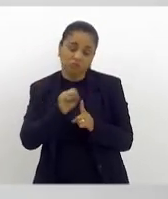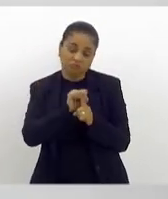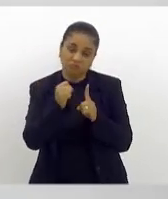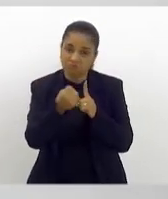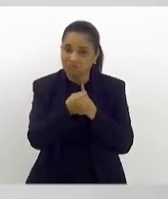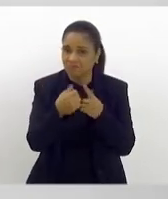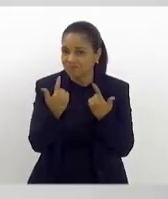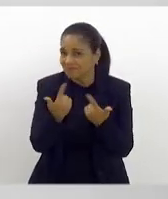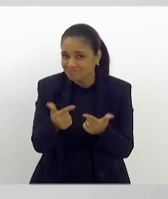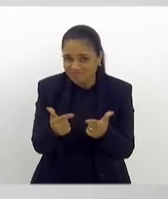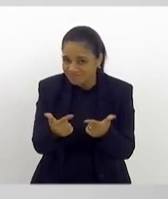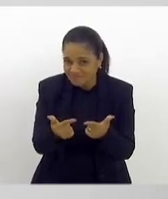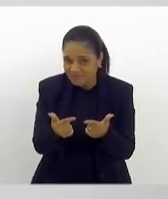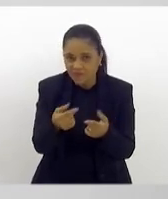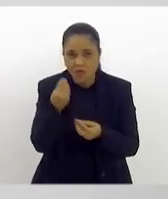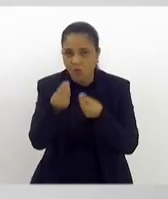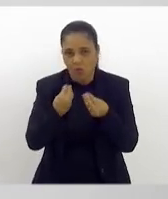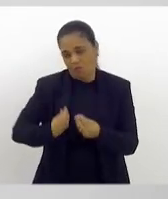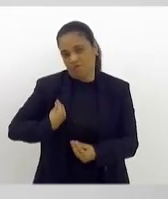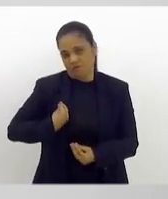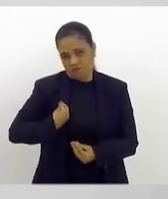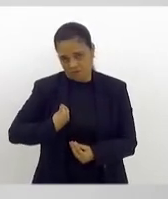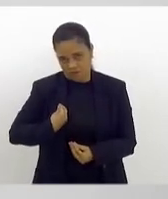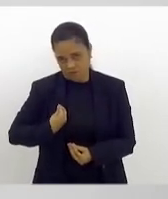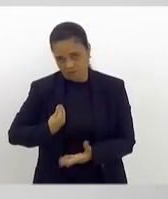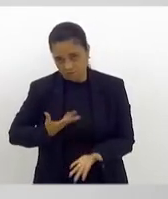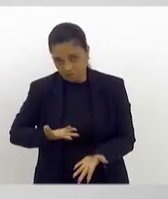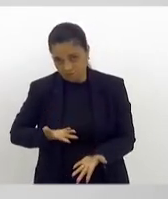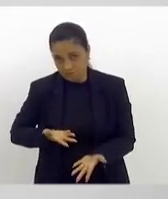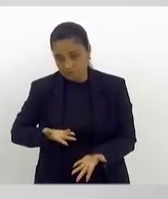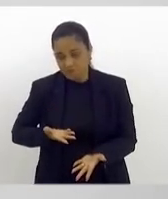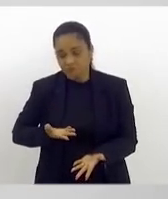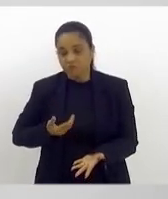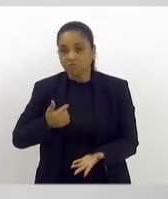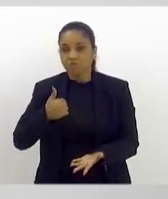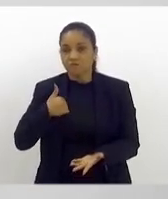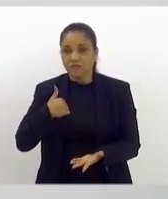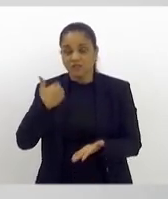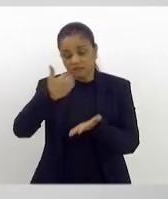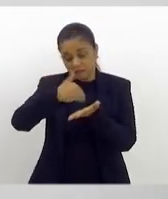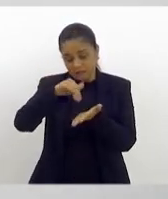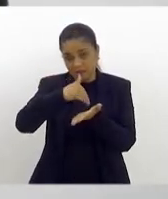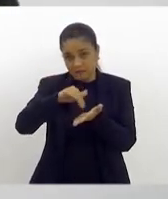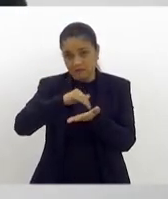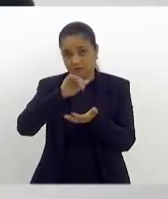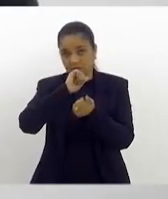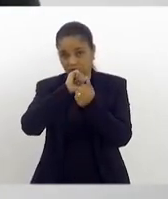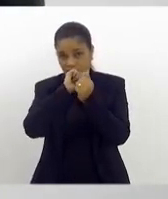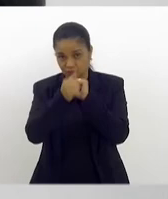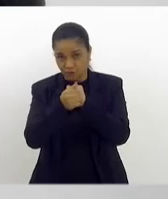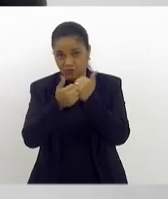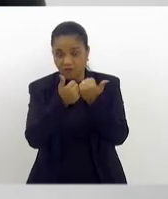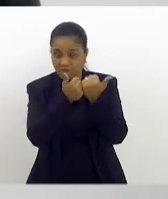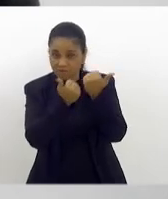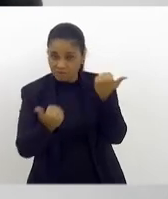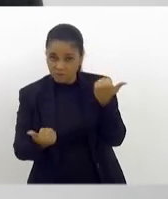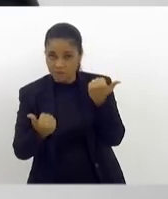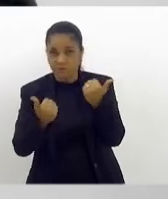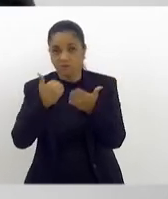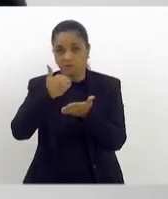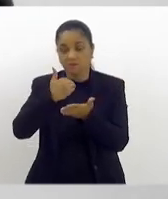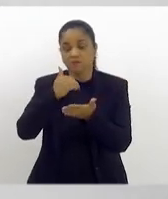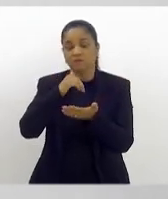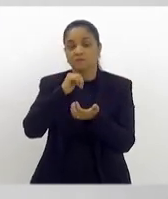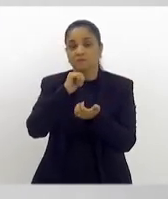como poderiam. E a gente quer, lá na Secretaria de Esportes, na Vice-Presidência de Esportes, Saúde e